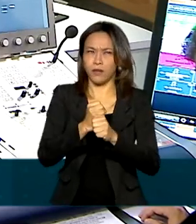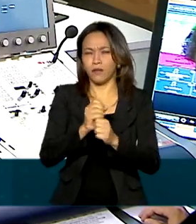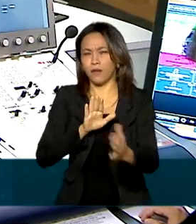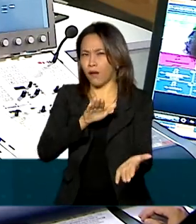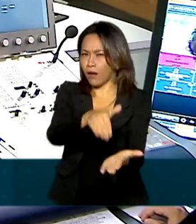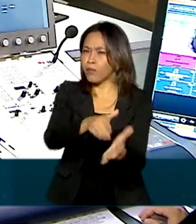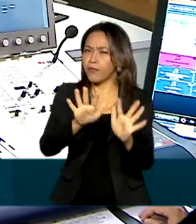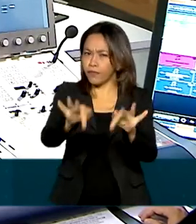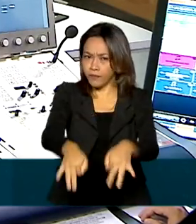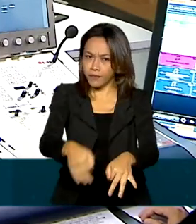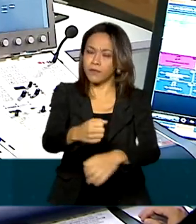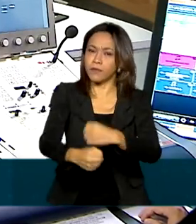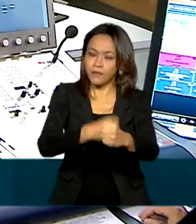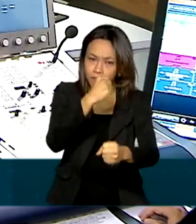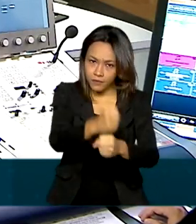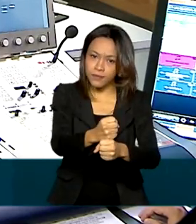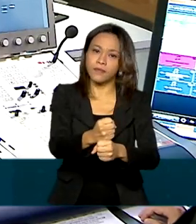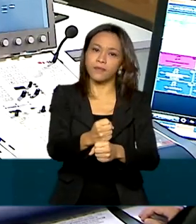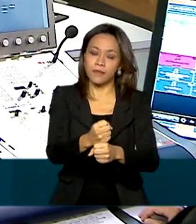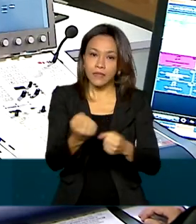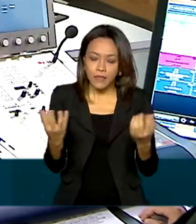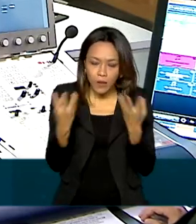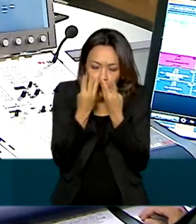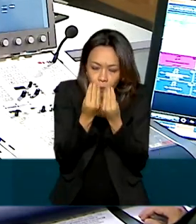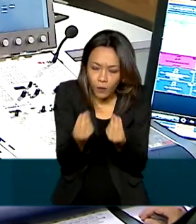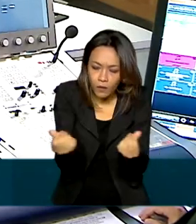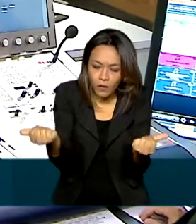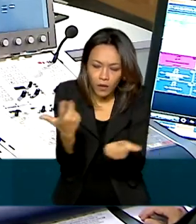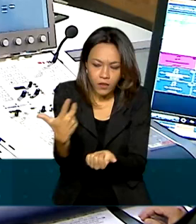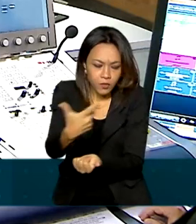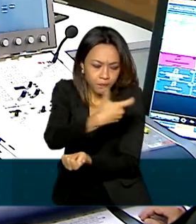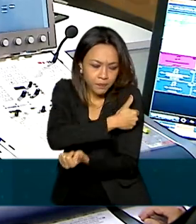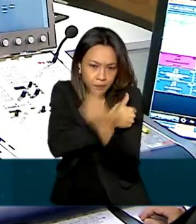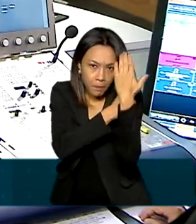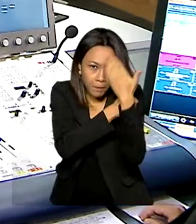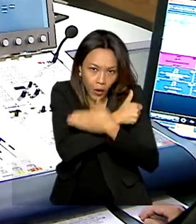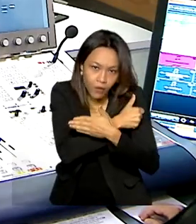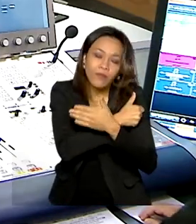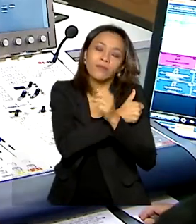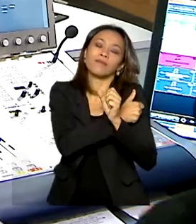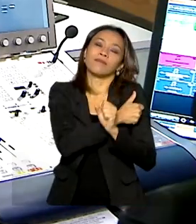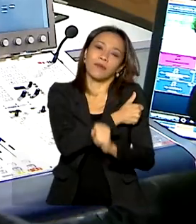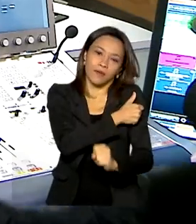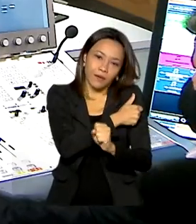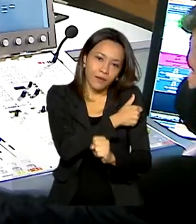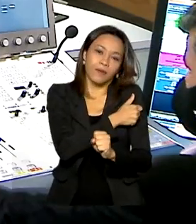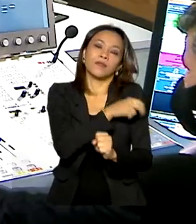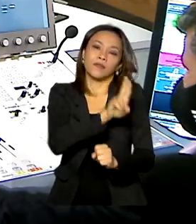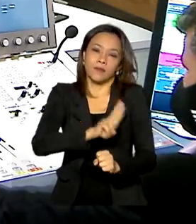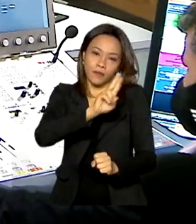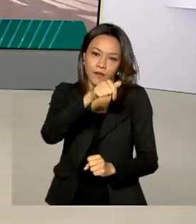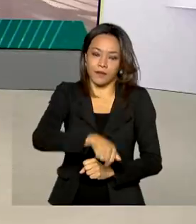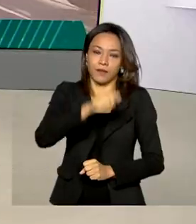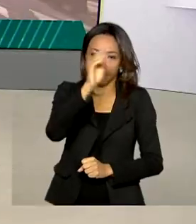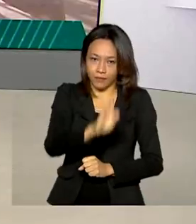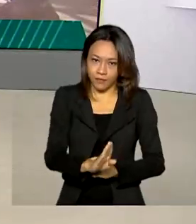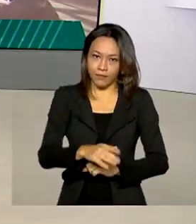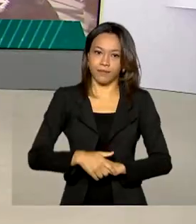final do ano. Havendo então a eficiência e a segurança da vacina comprovada, ela pode ser utilizada então aqui no Brasil.